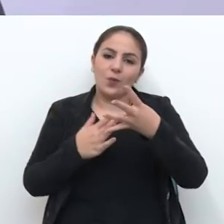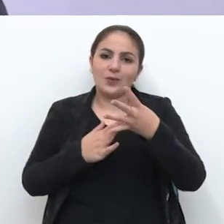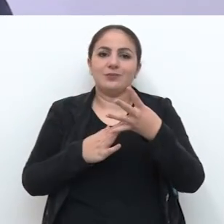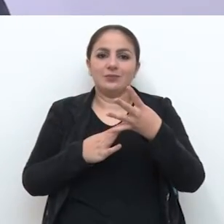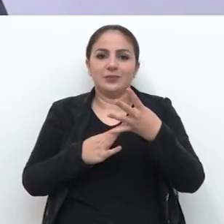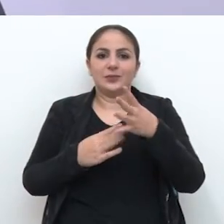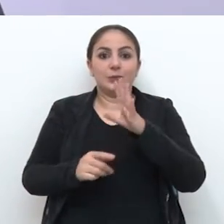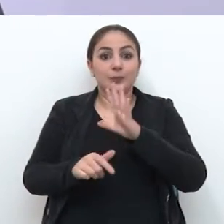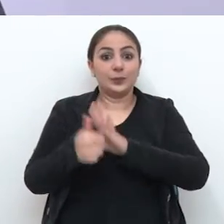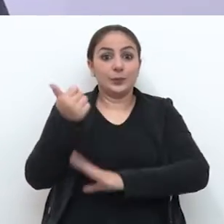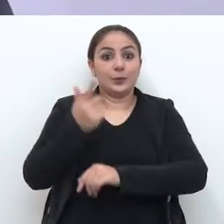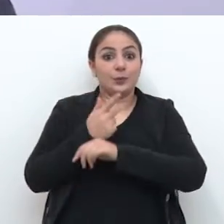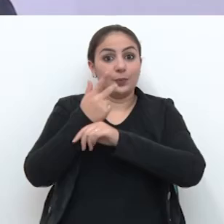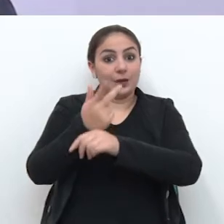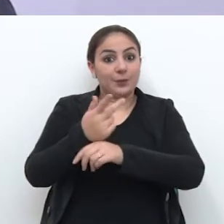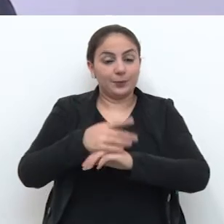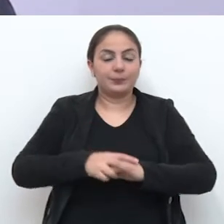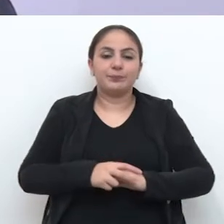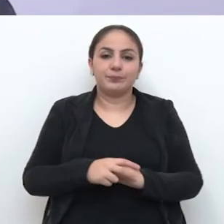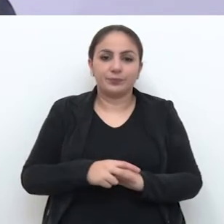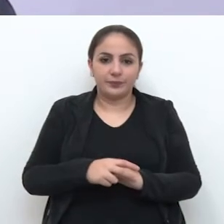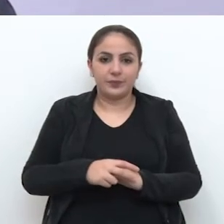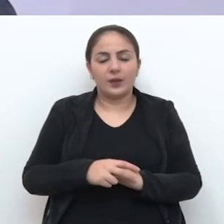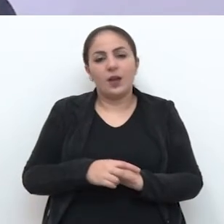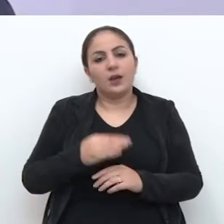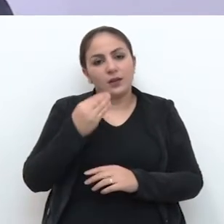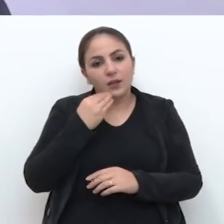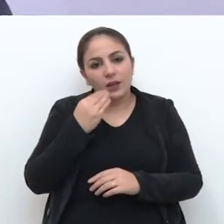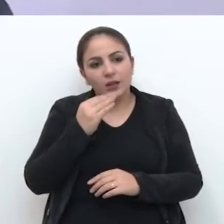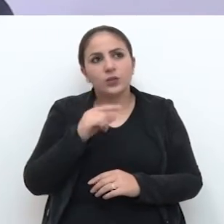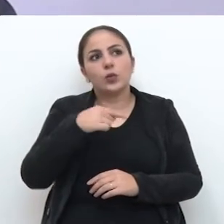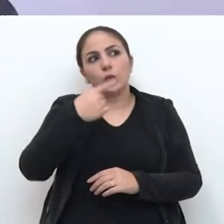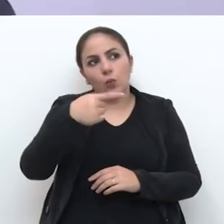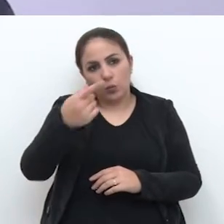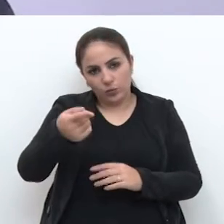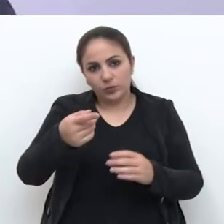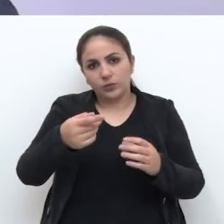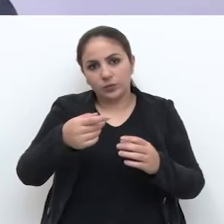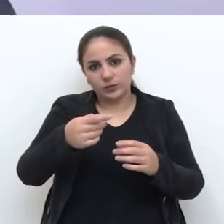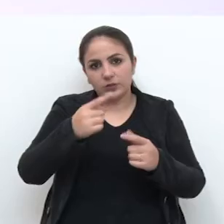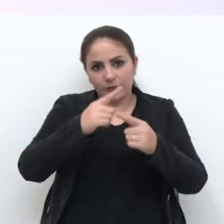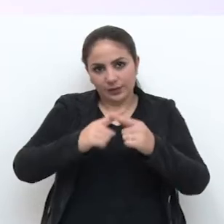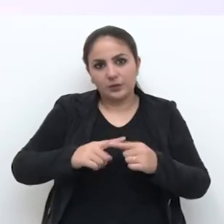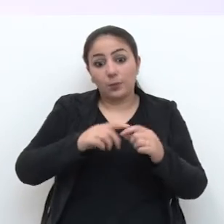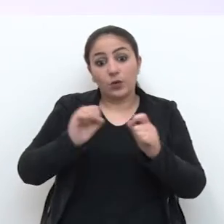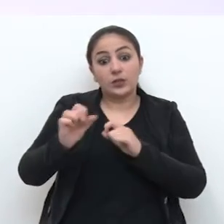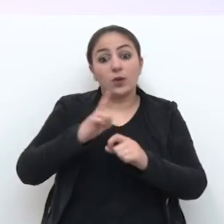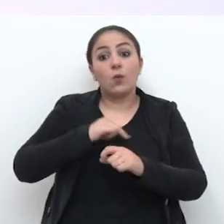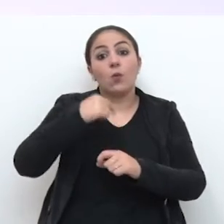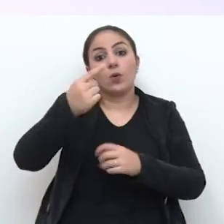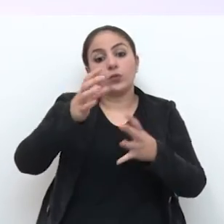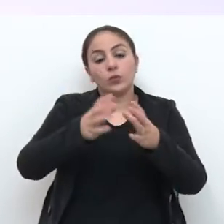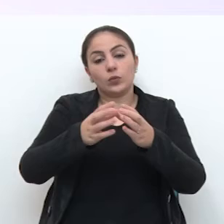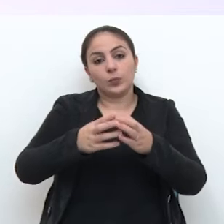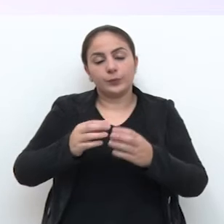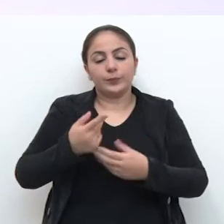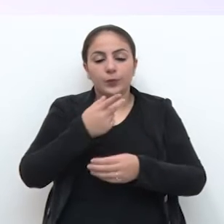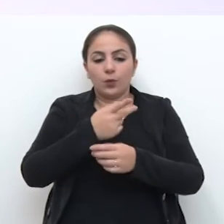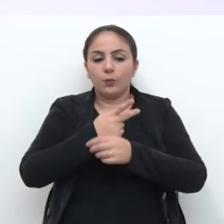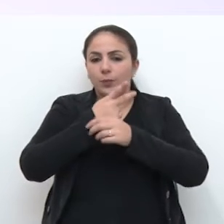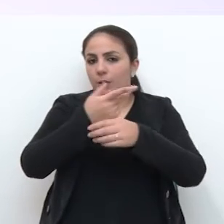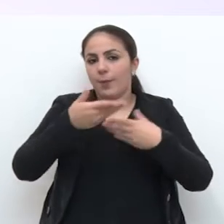nesse primeiro prêmio, né? Não impede que em outras edições sejam outras categorias. O prêmio é aberto para isso.